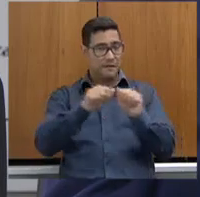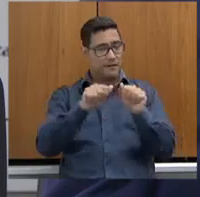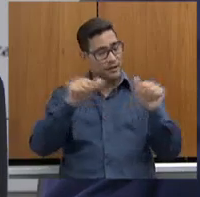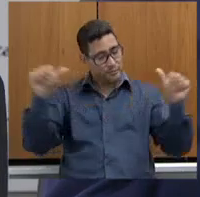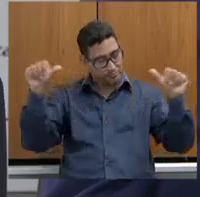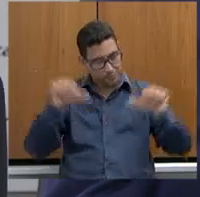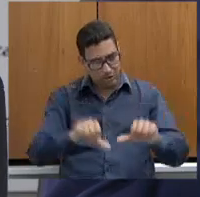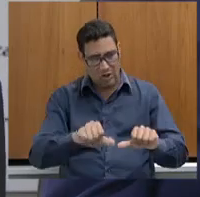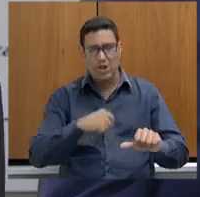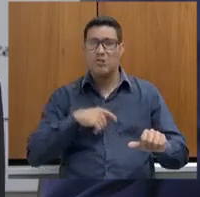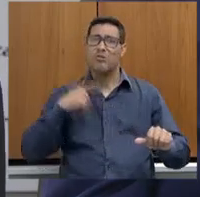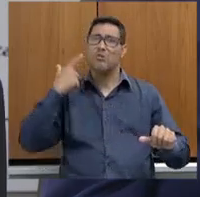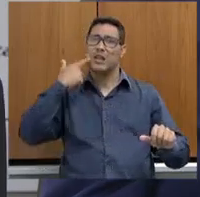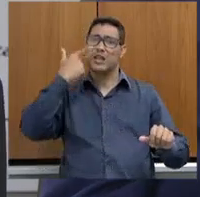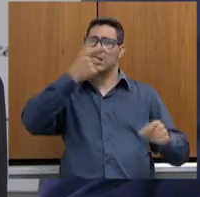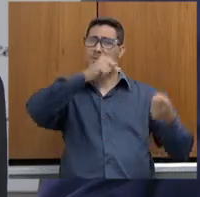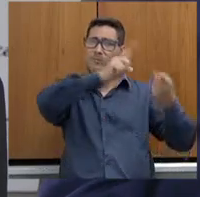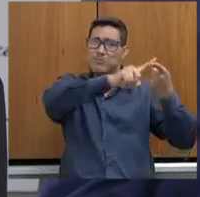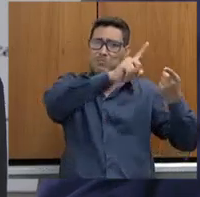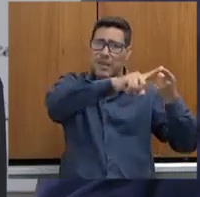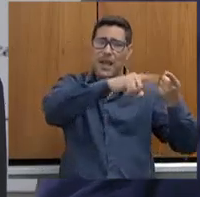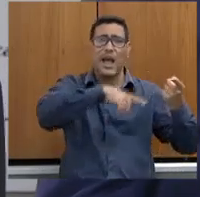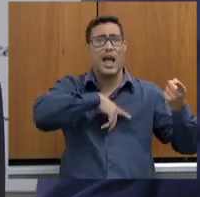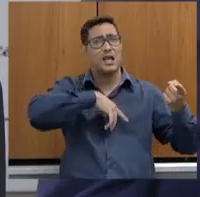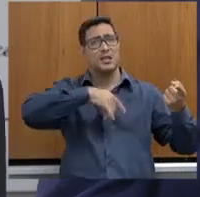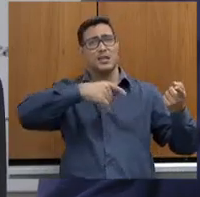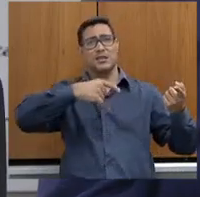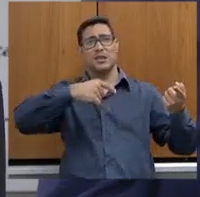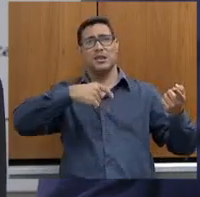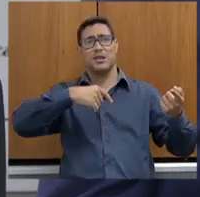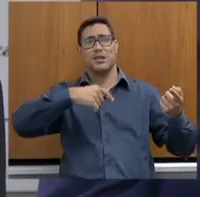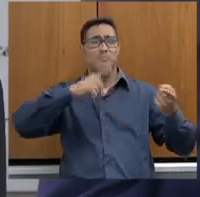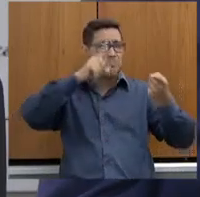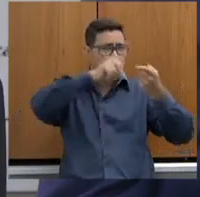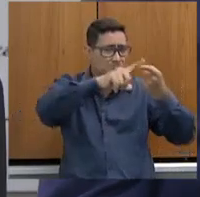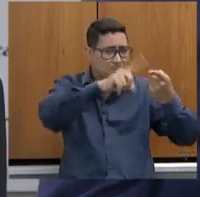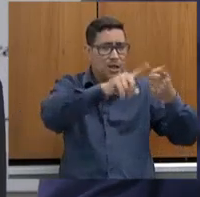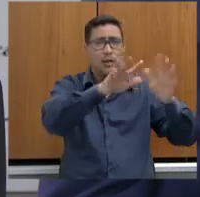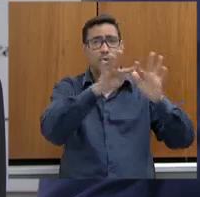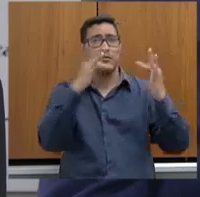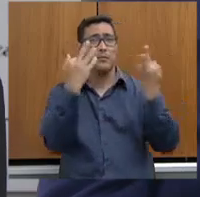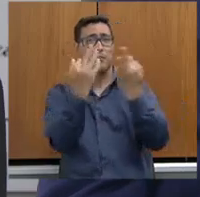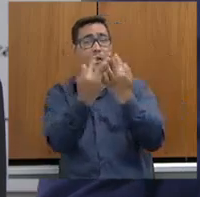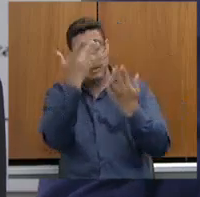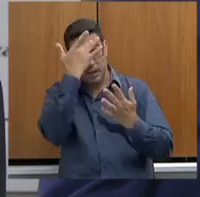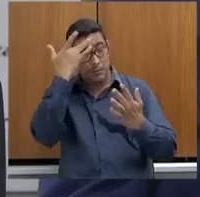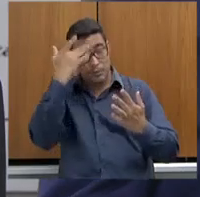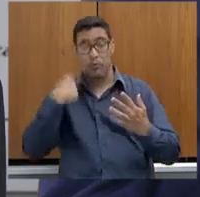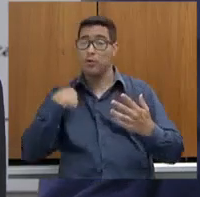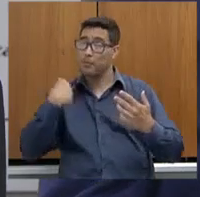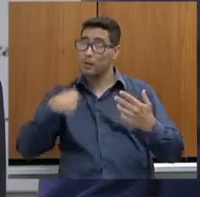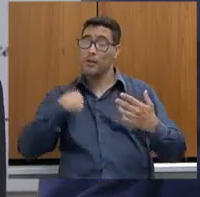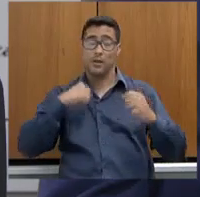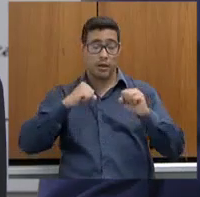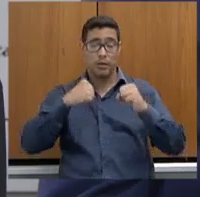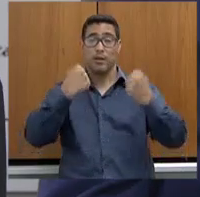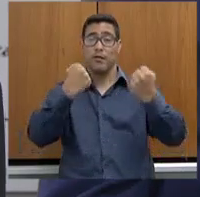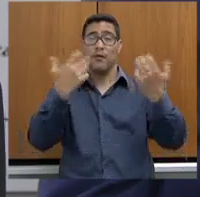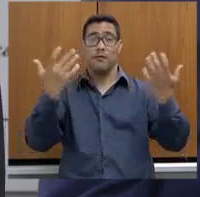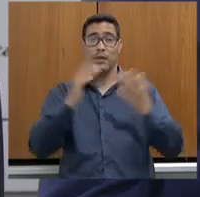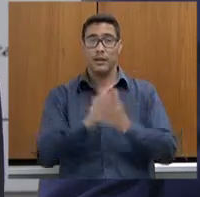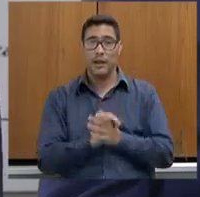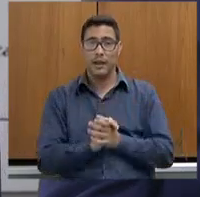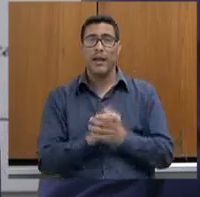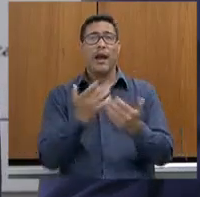ameaçam mesmo, ameaçam o agente sócio-educativo, ameaçam suas famílias e as pessoas precisam se defender e ficam esse negocinho